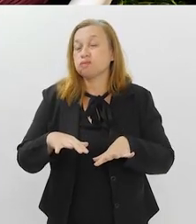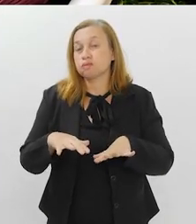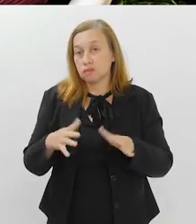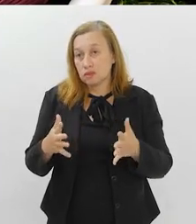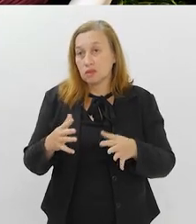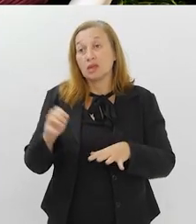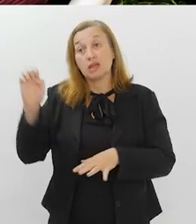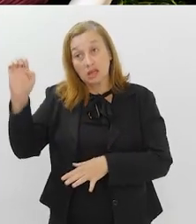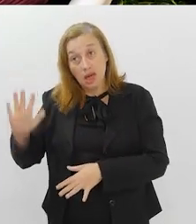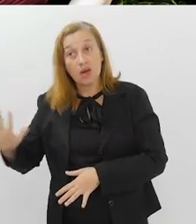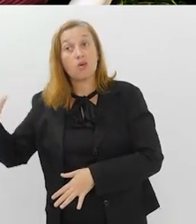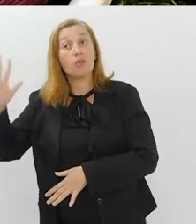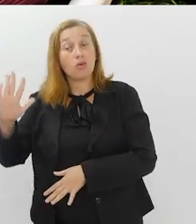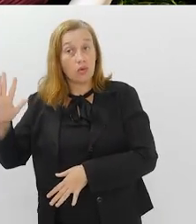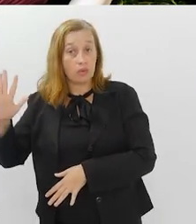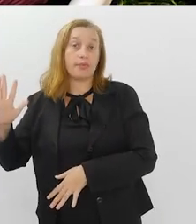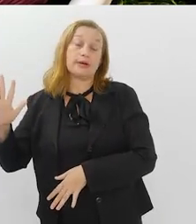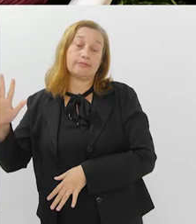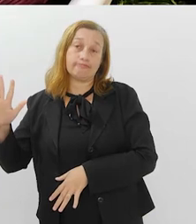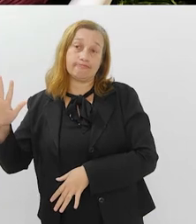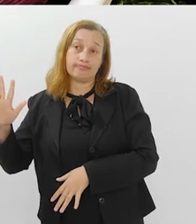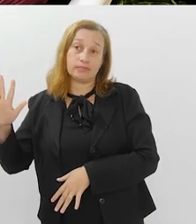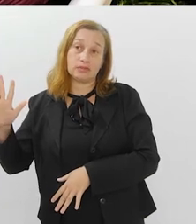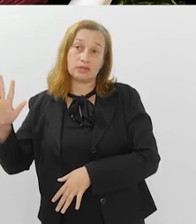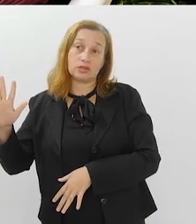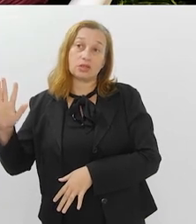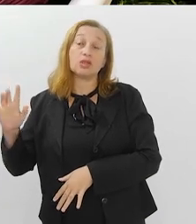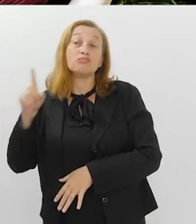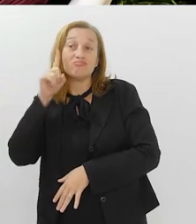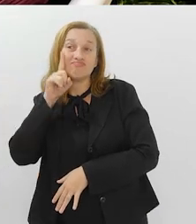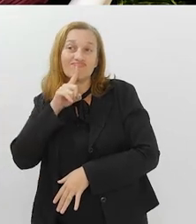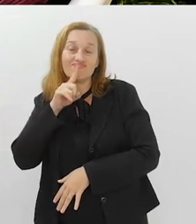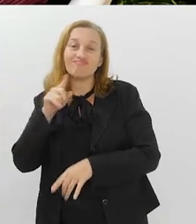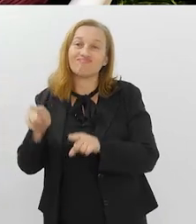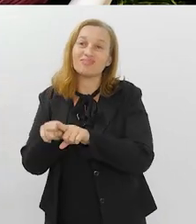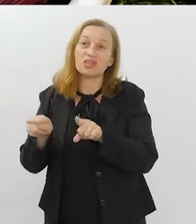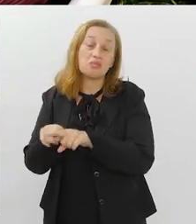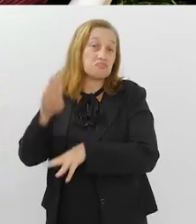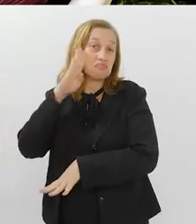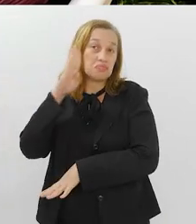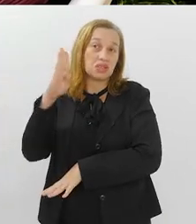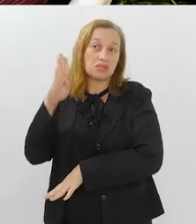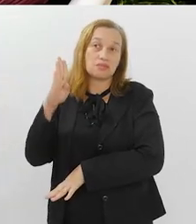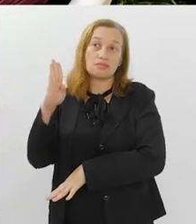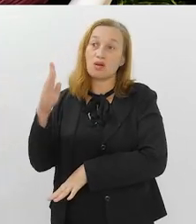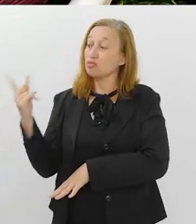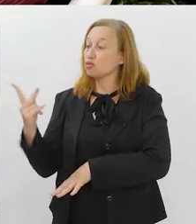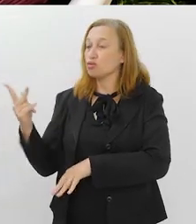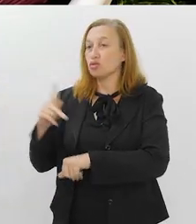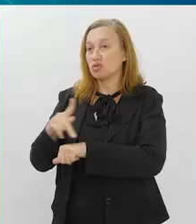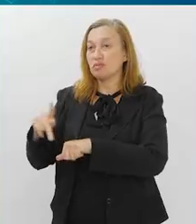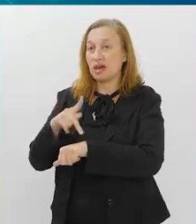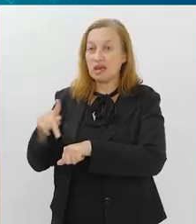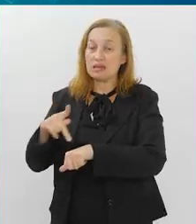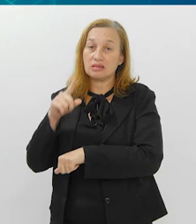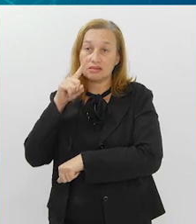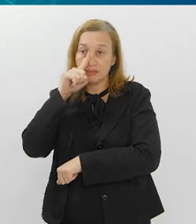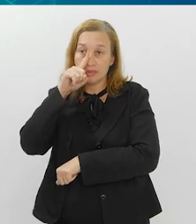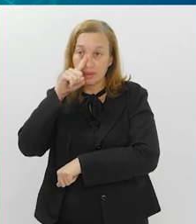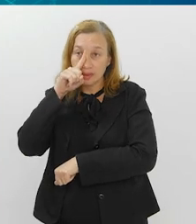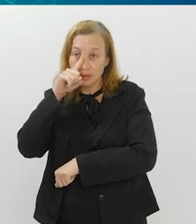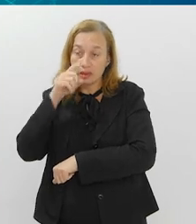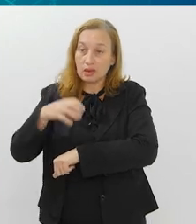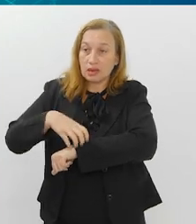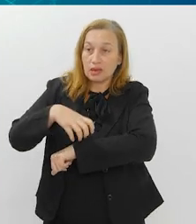importantes na Europa e também Estados Unidos são os principais de risco